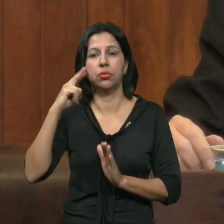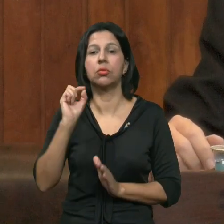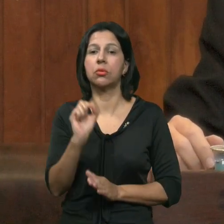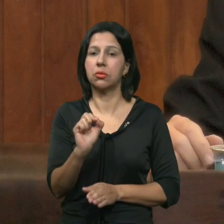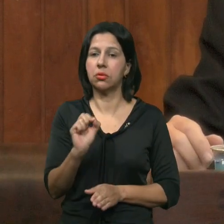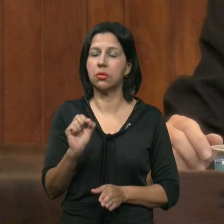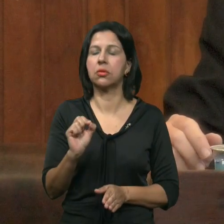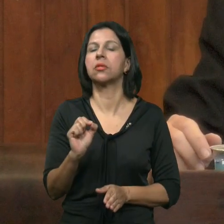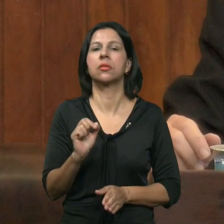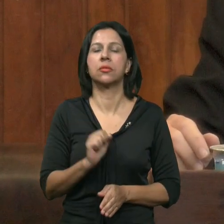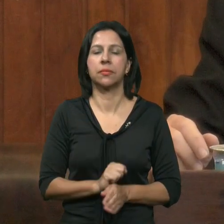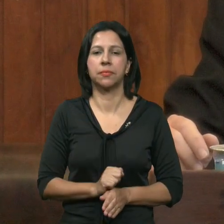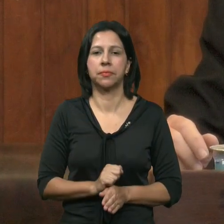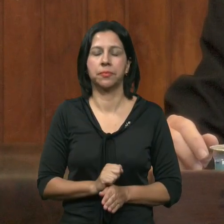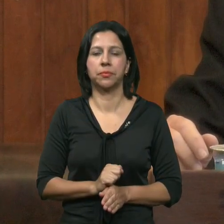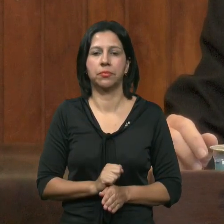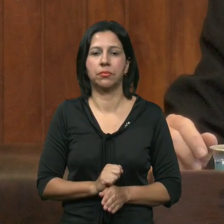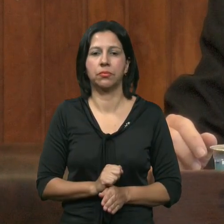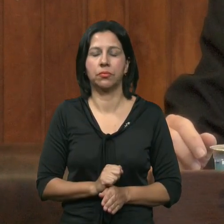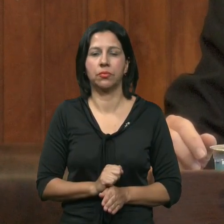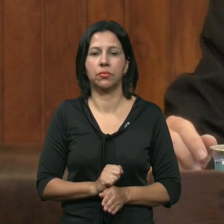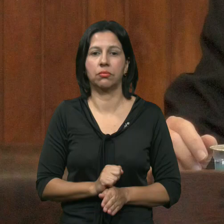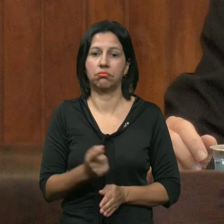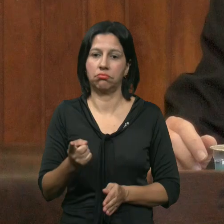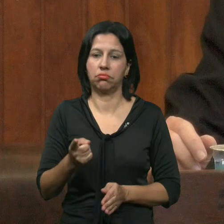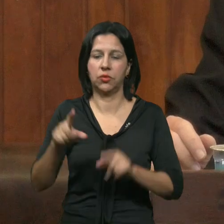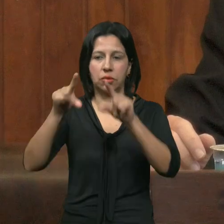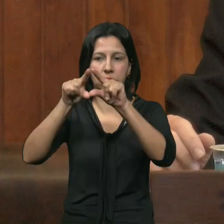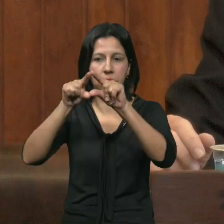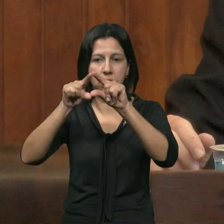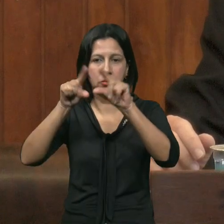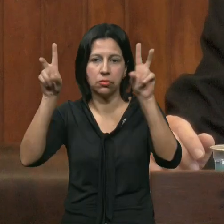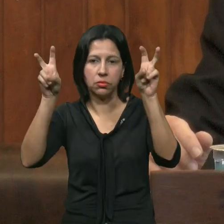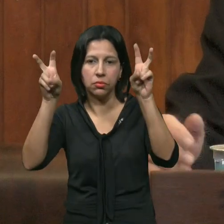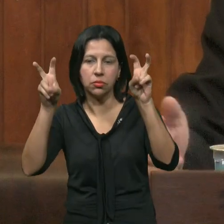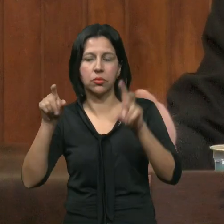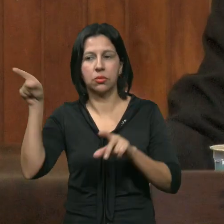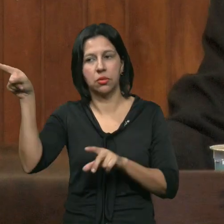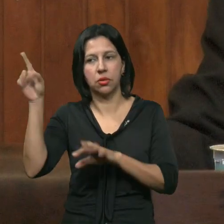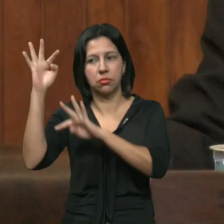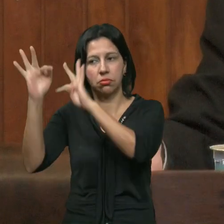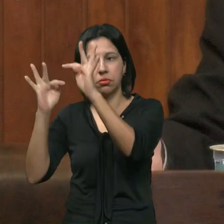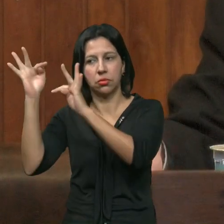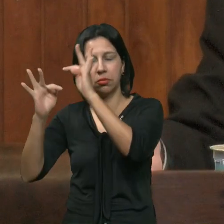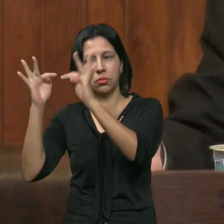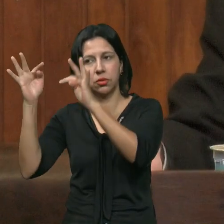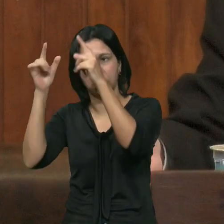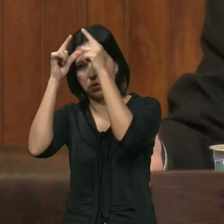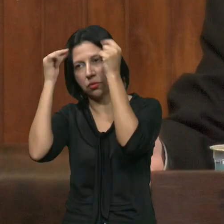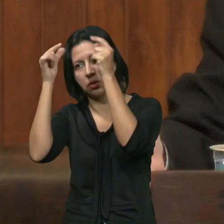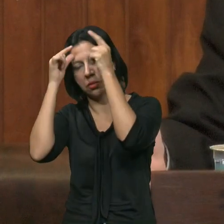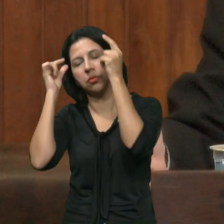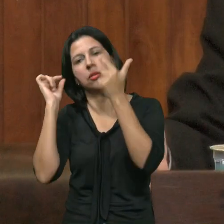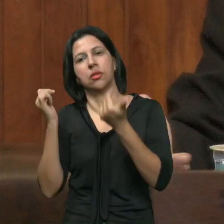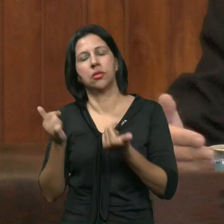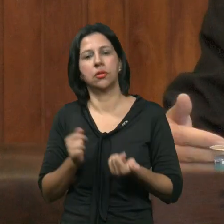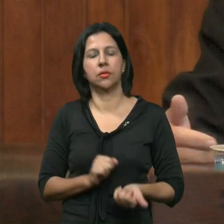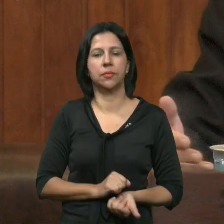questão Da referência Distinta Dos técnicos De enfermagem Na minha opinião